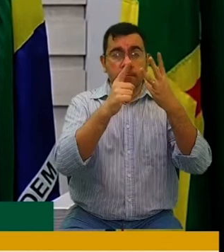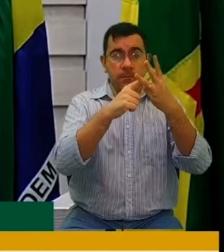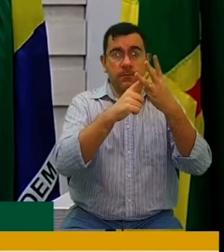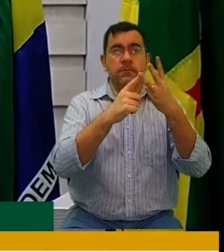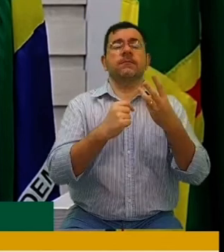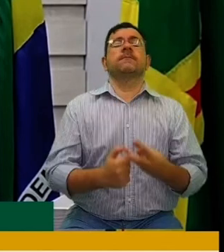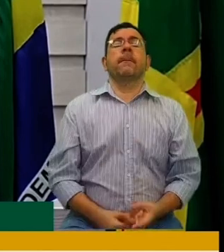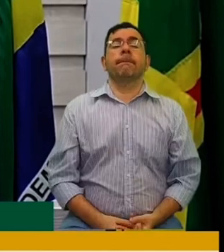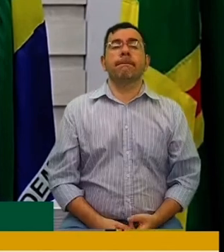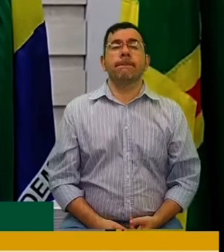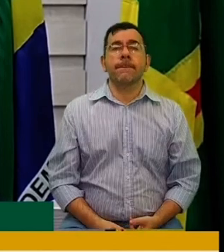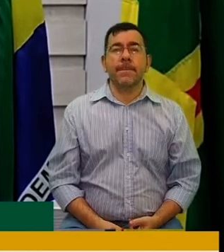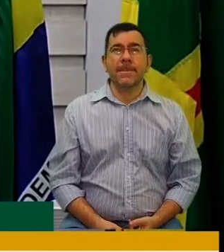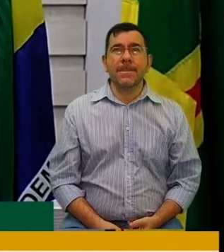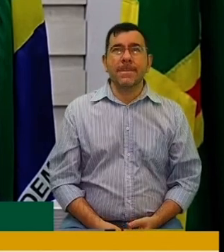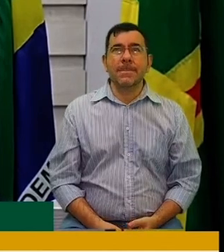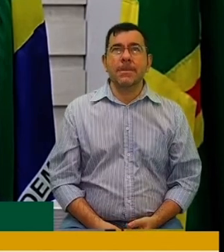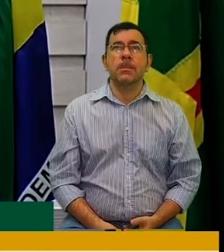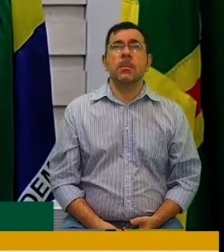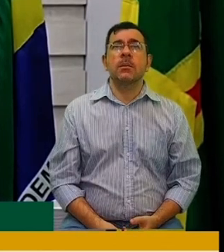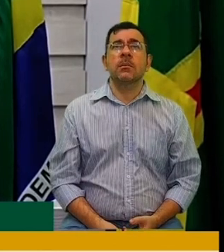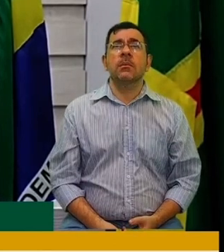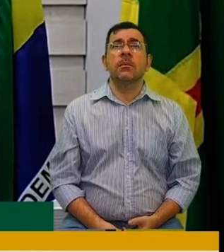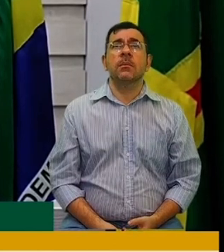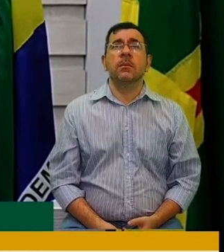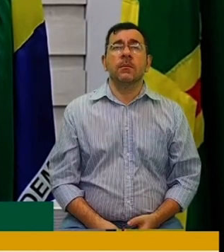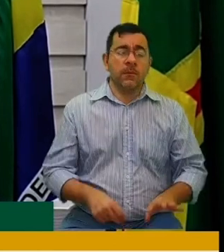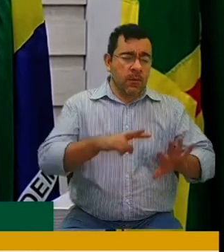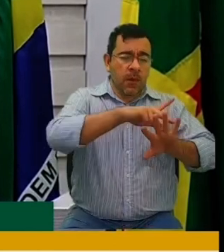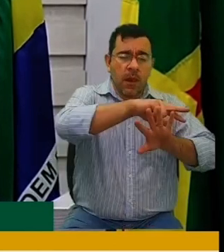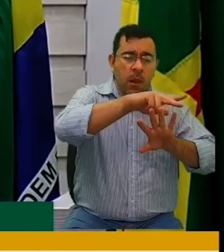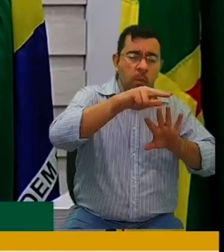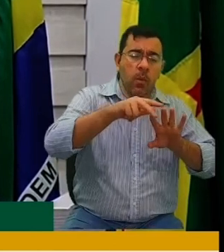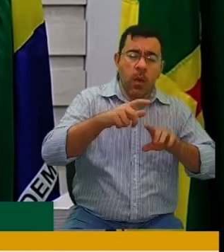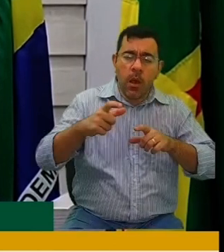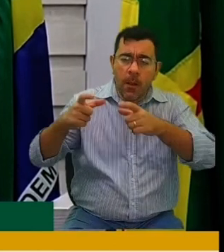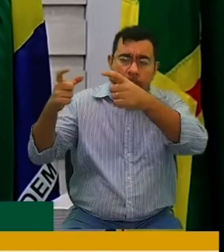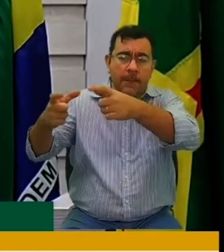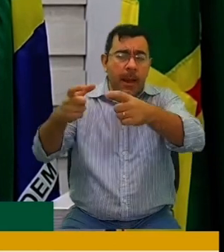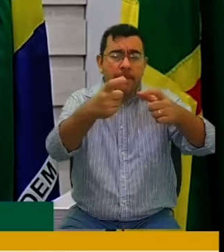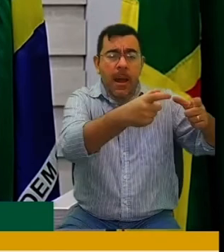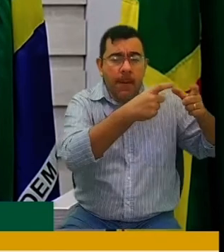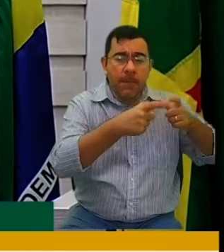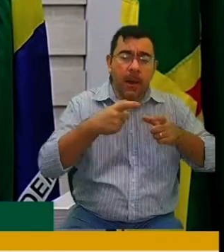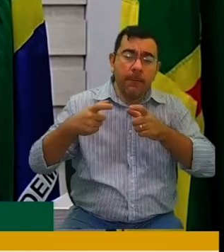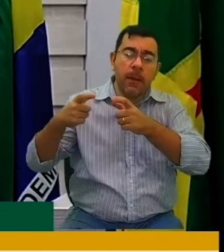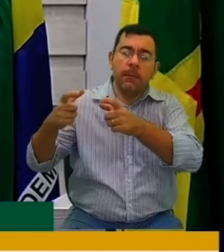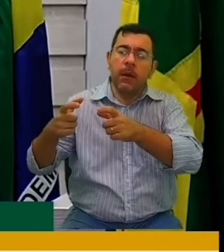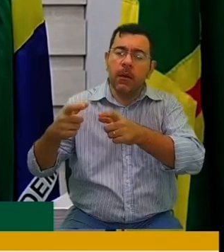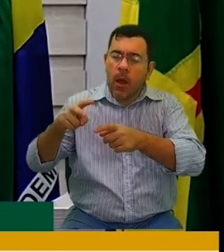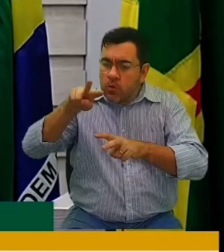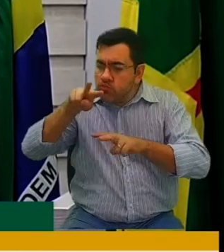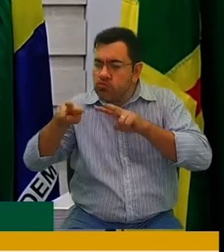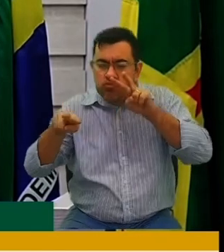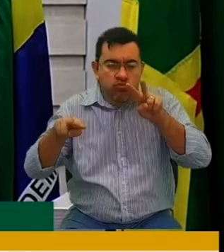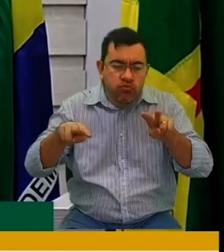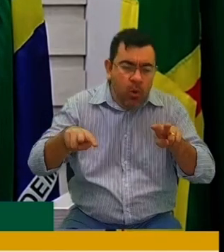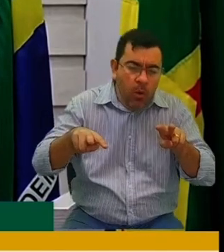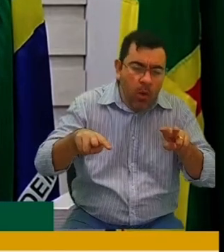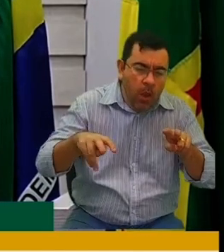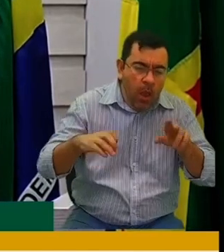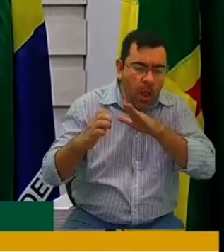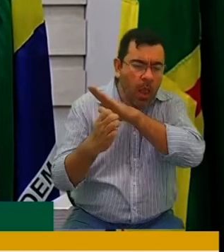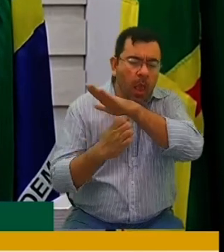muitos outros lugares, mas esse aqui eu coloquei específico, que é a fiscalização do comércio. Ou seja, estamos sempre